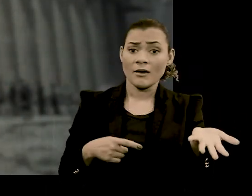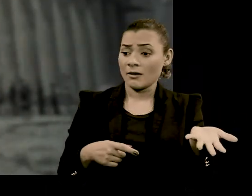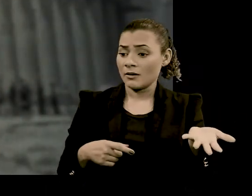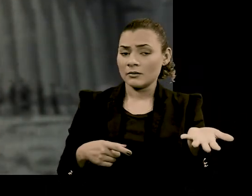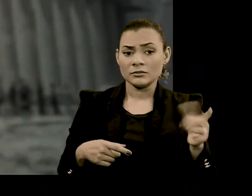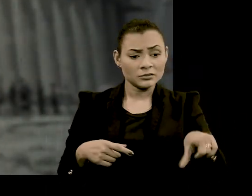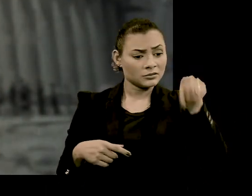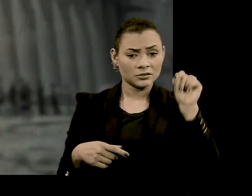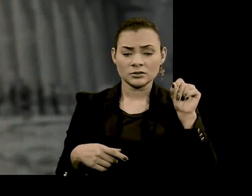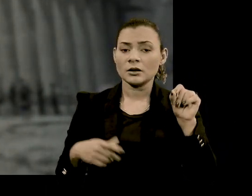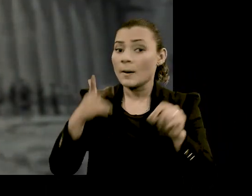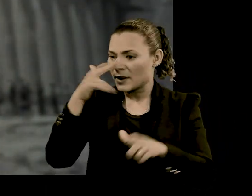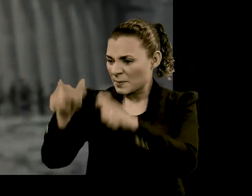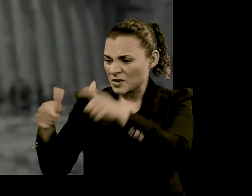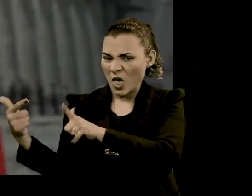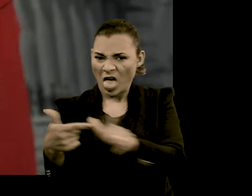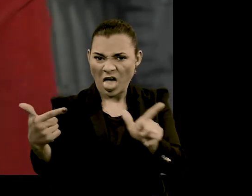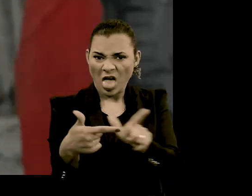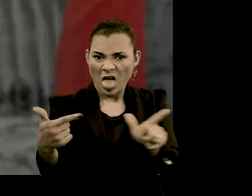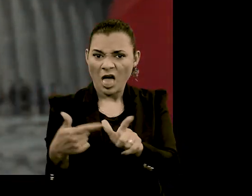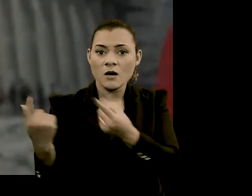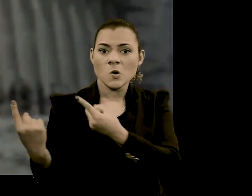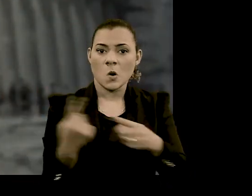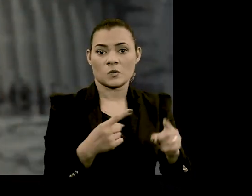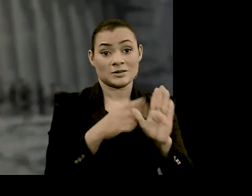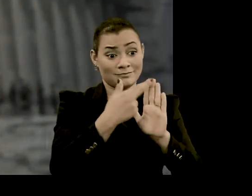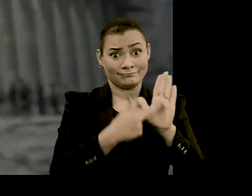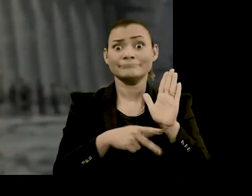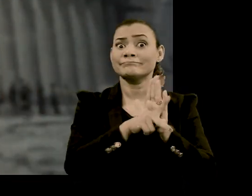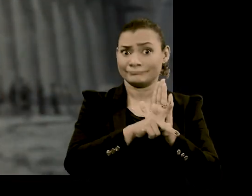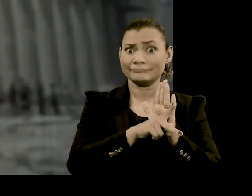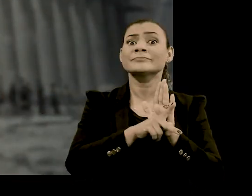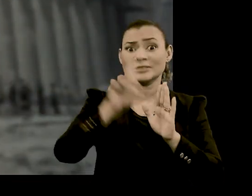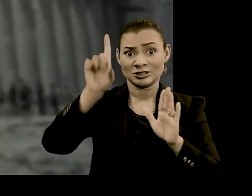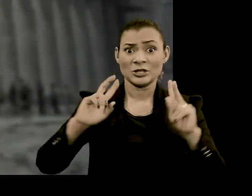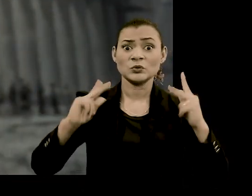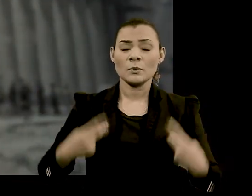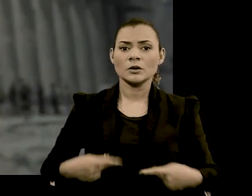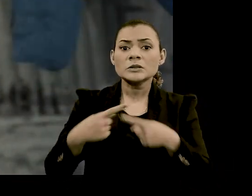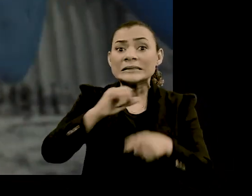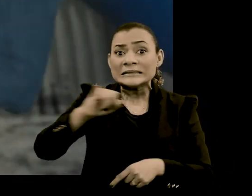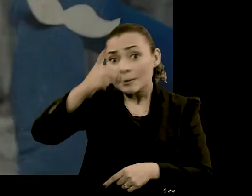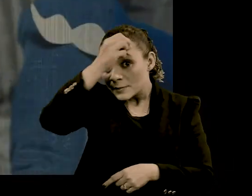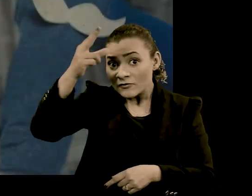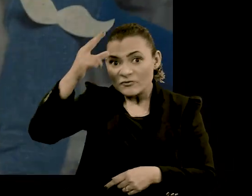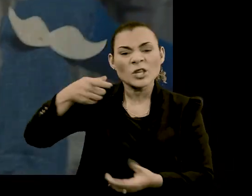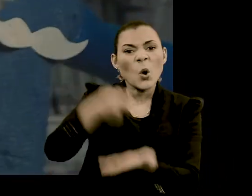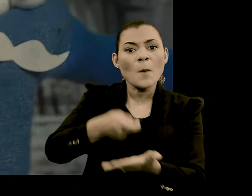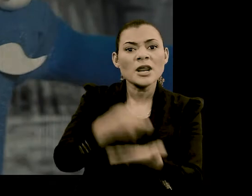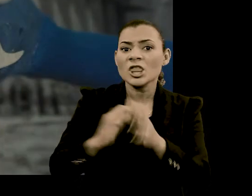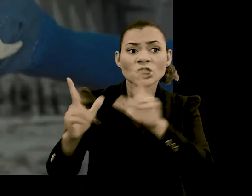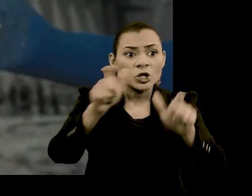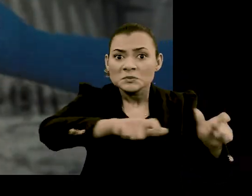Elas estão violando a declaração de direitos humanos Se o prefeito da cidade criar um decreto